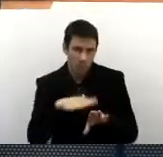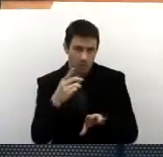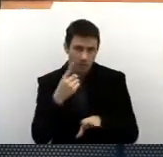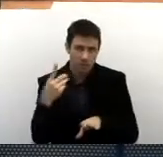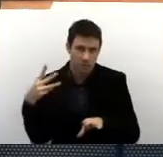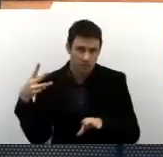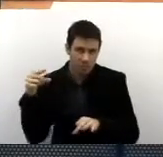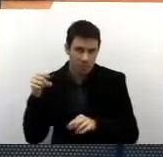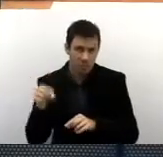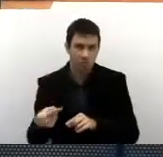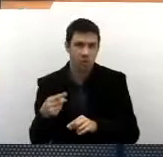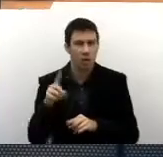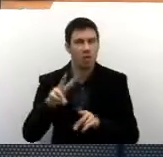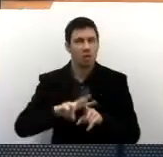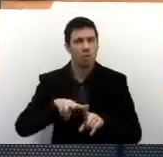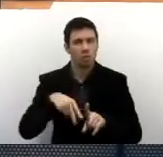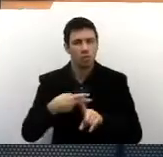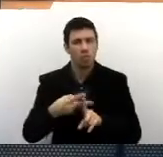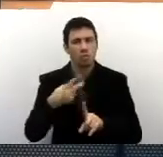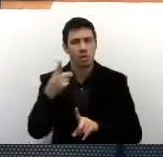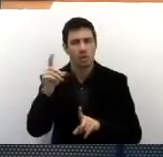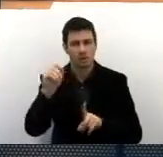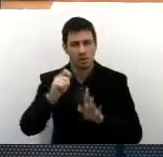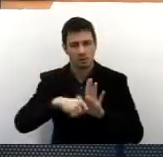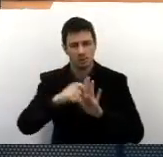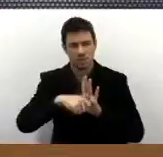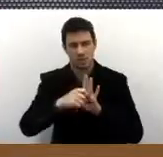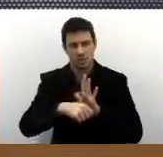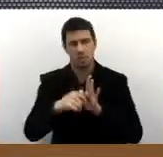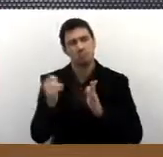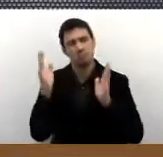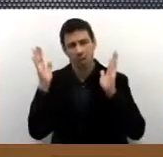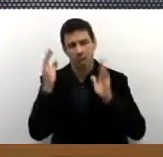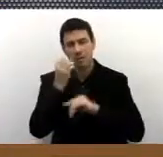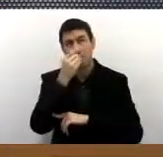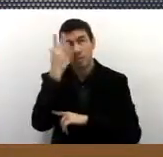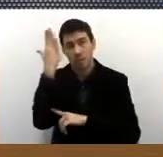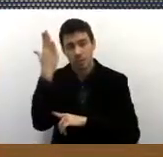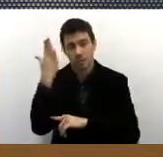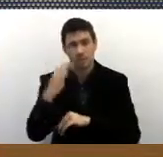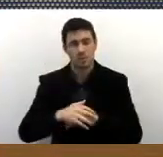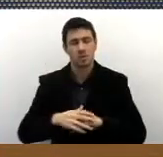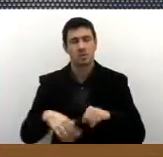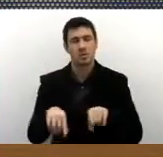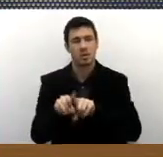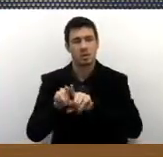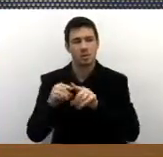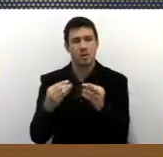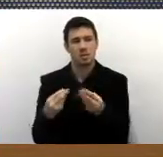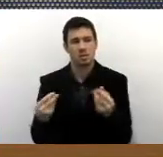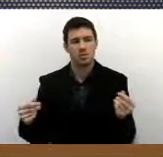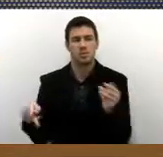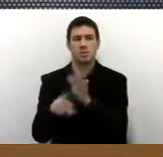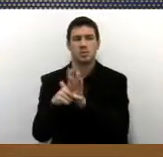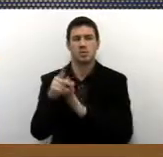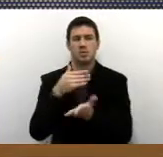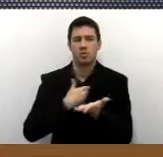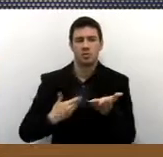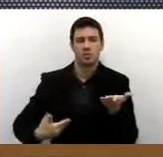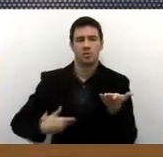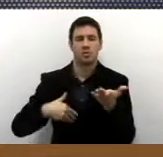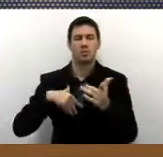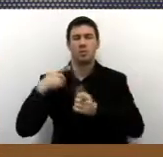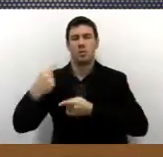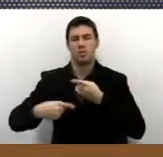o dobro até em 10 meses, graças a Deus. E isso graças à sensibilidade do governo com as políticas